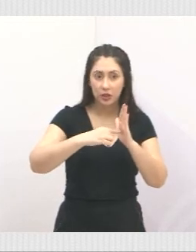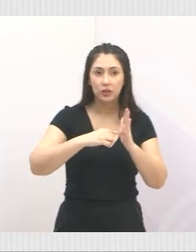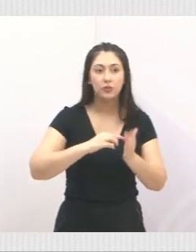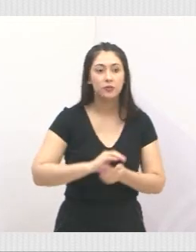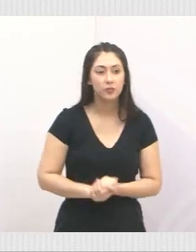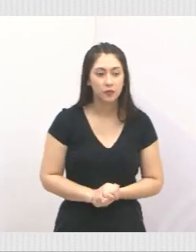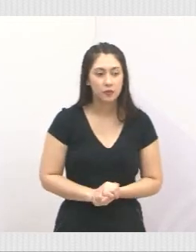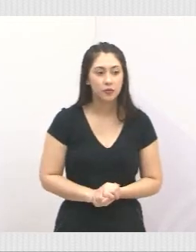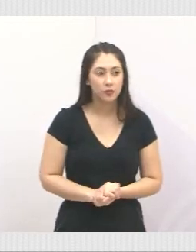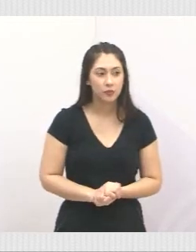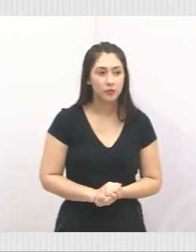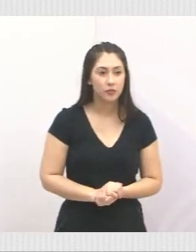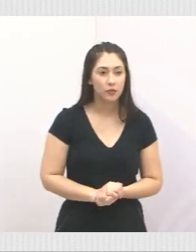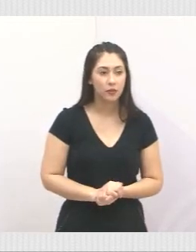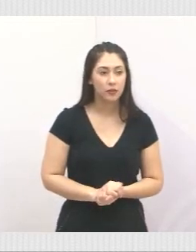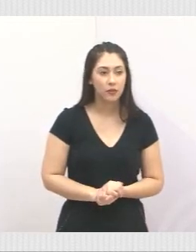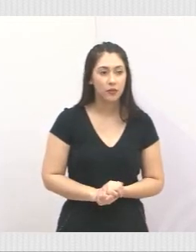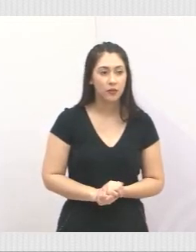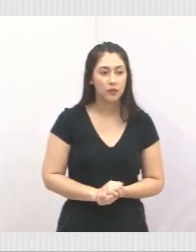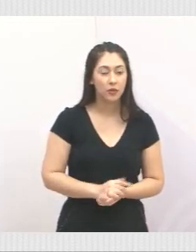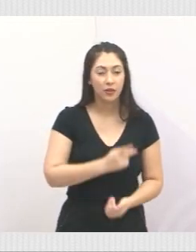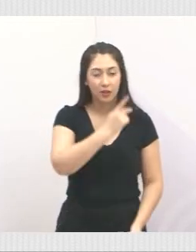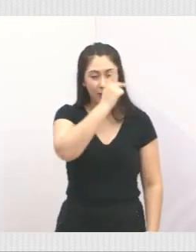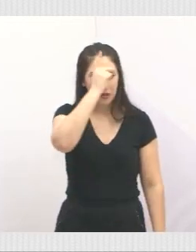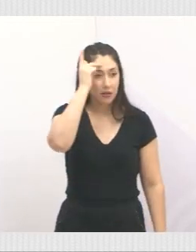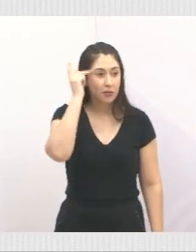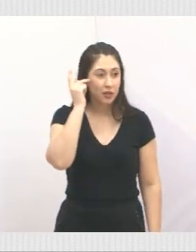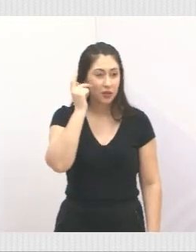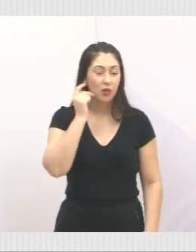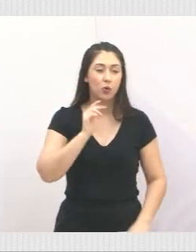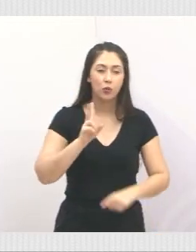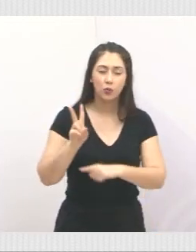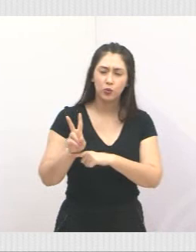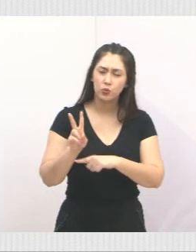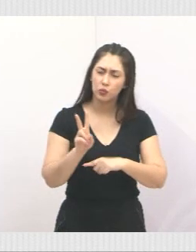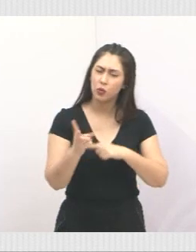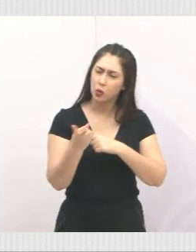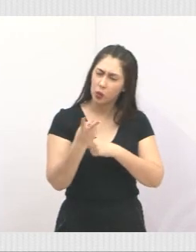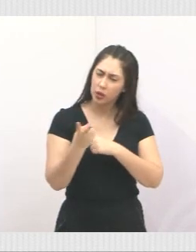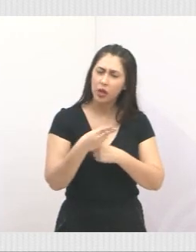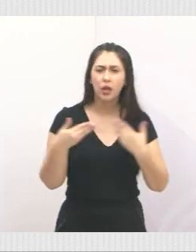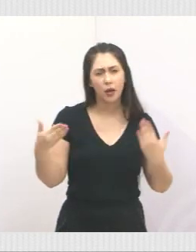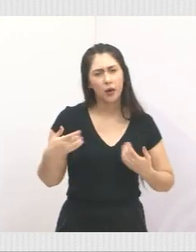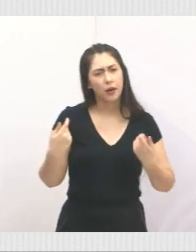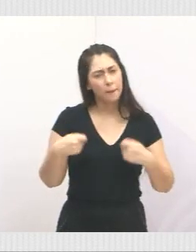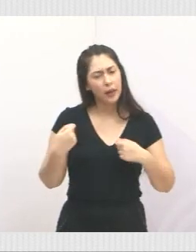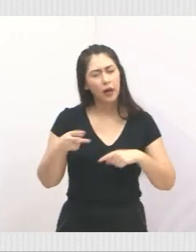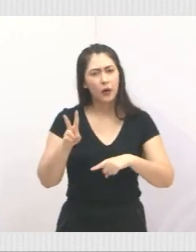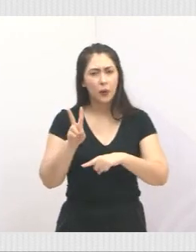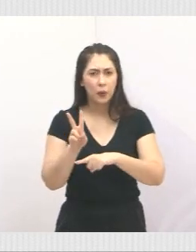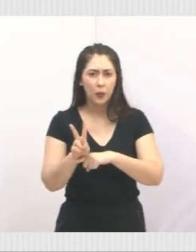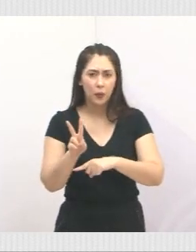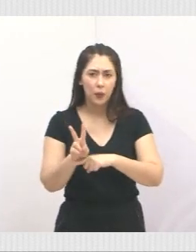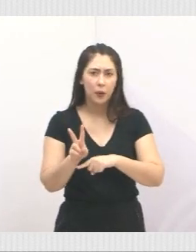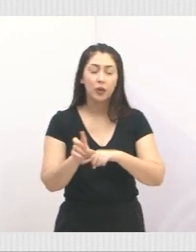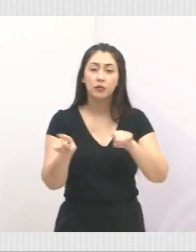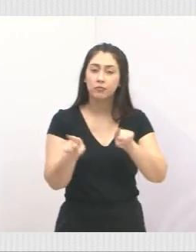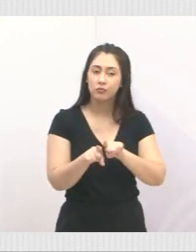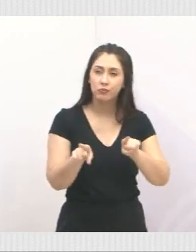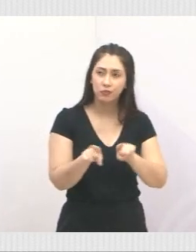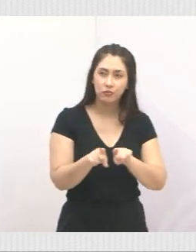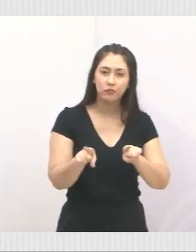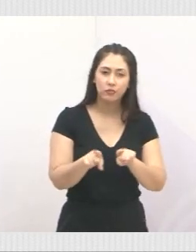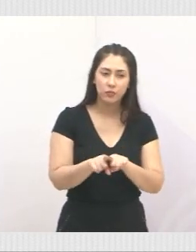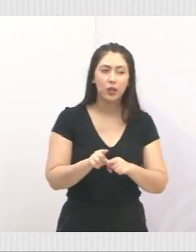Aquelas pessoas que tanto nos cuidaram. E agora, que é a partir dos nossos cuidados, vão cometer